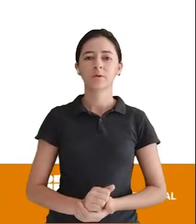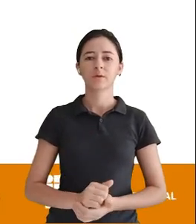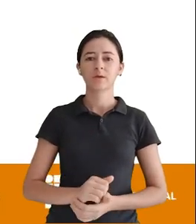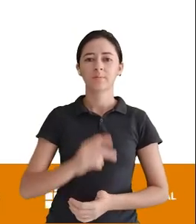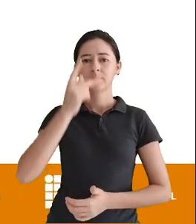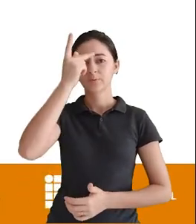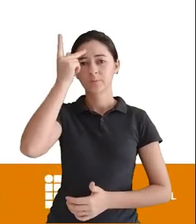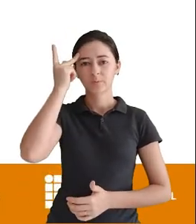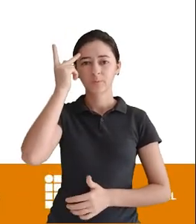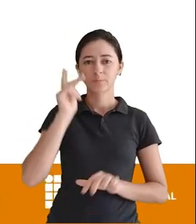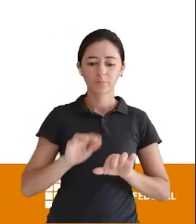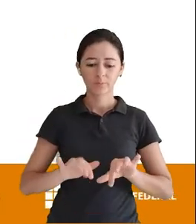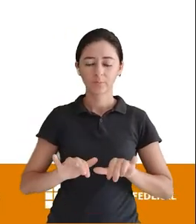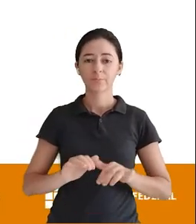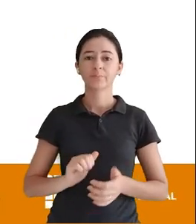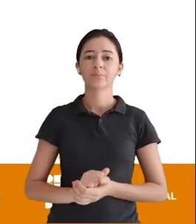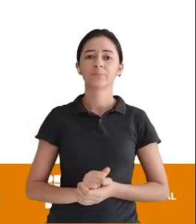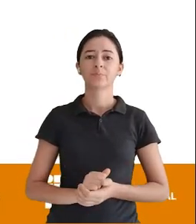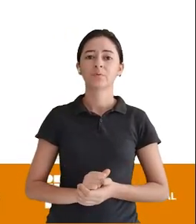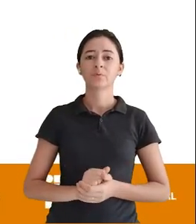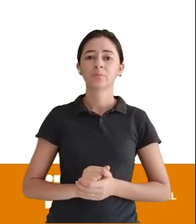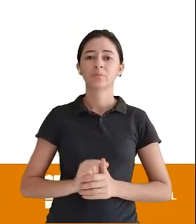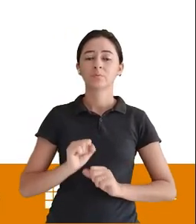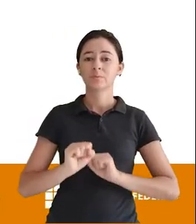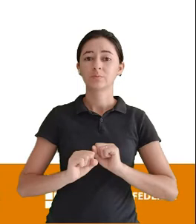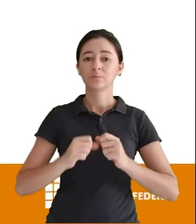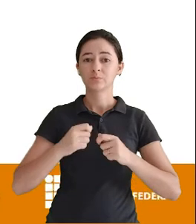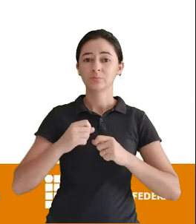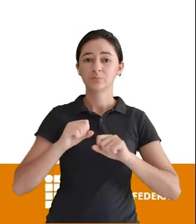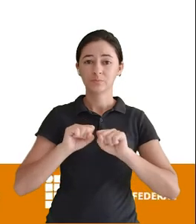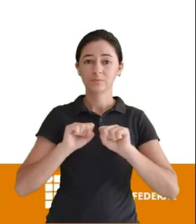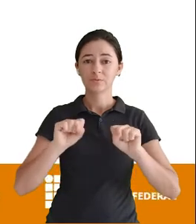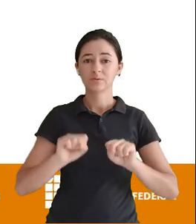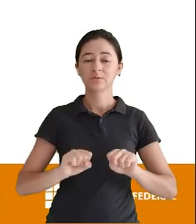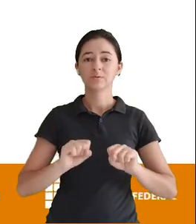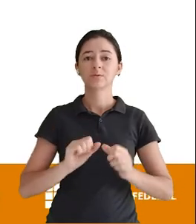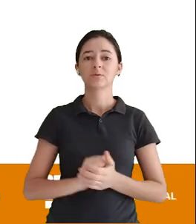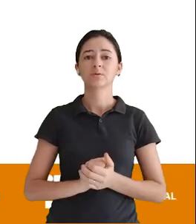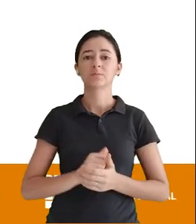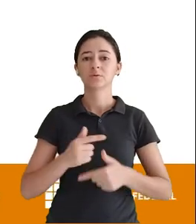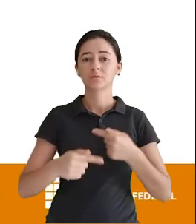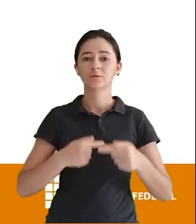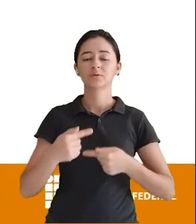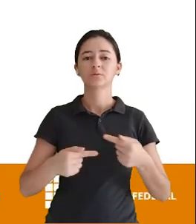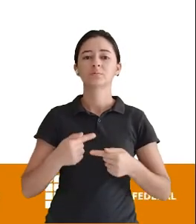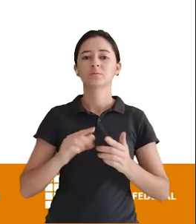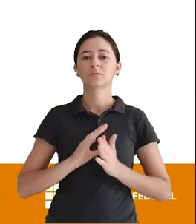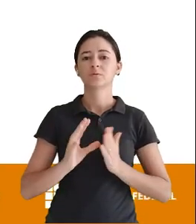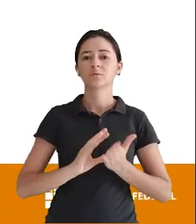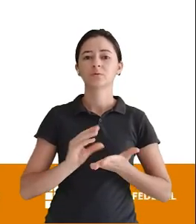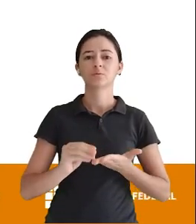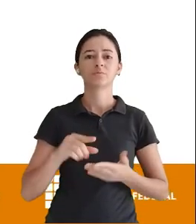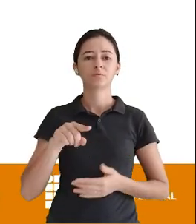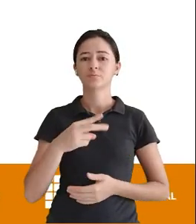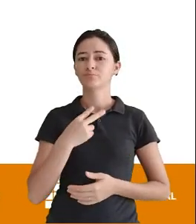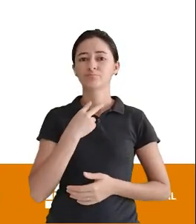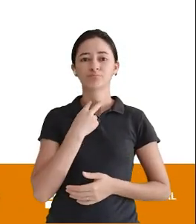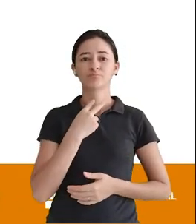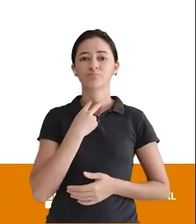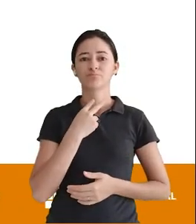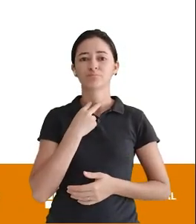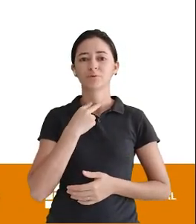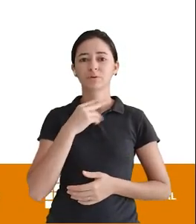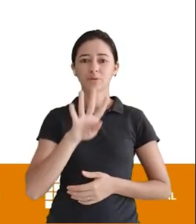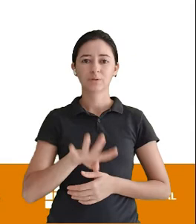usuários de vocês Naquele SGBD Lá No nível profissional Vocês não tem nem acesso A esse tipo de comando Tá? Porque você não pode Lá e fazer um DropTable Numa